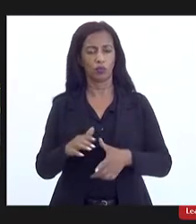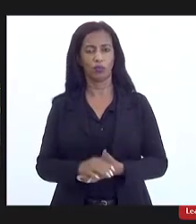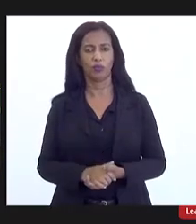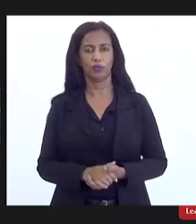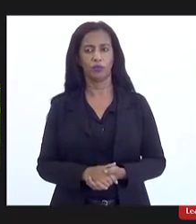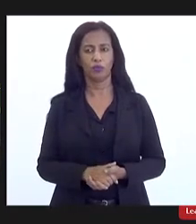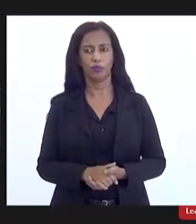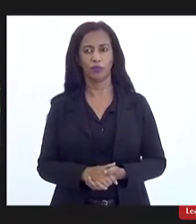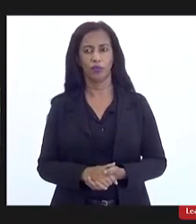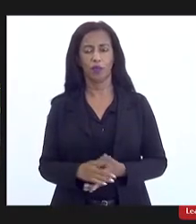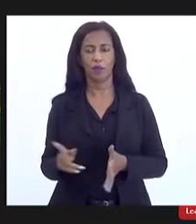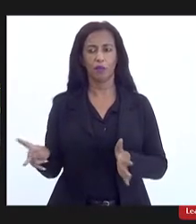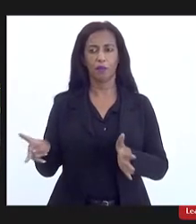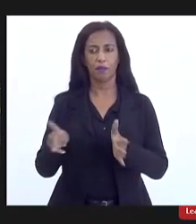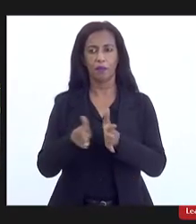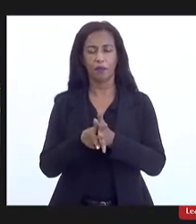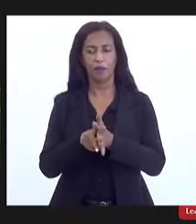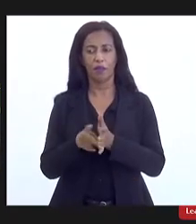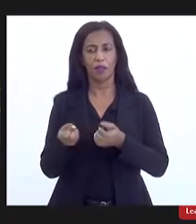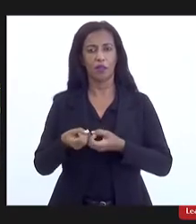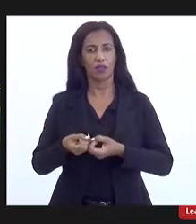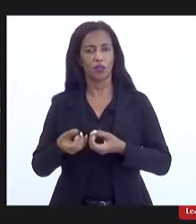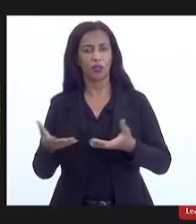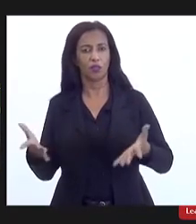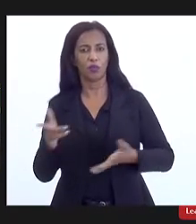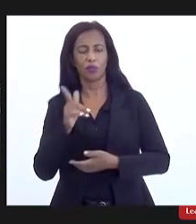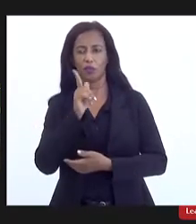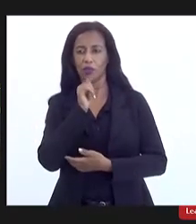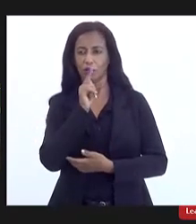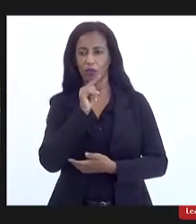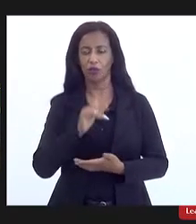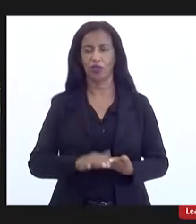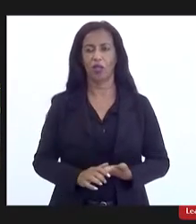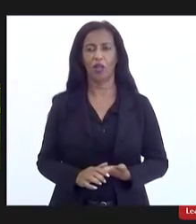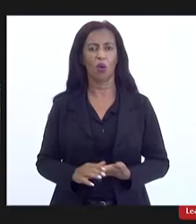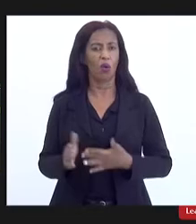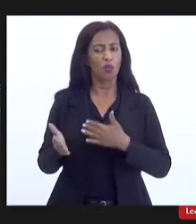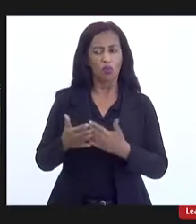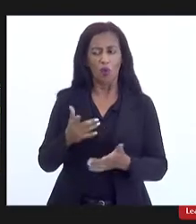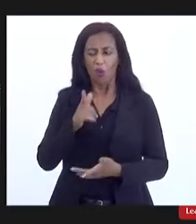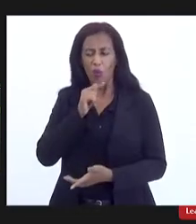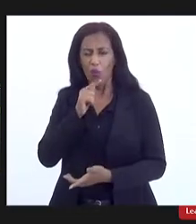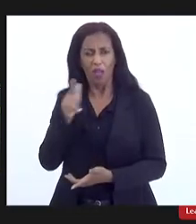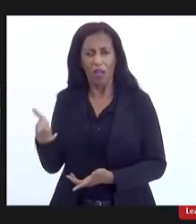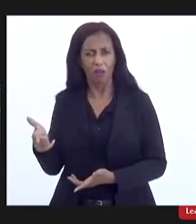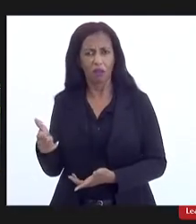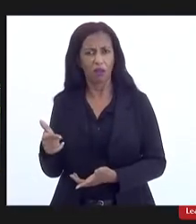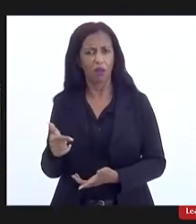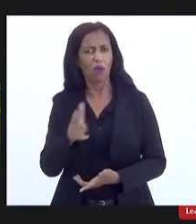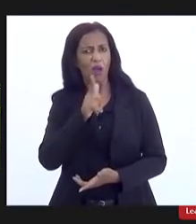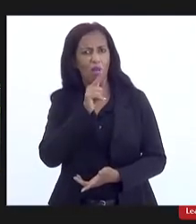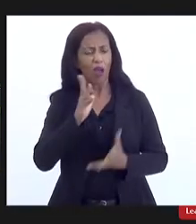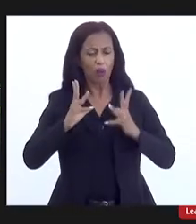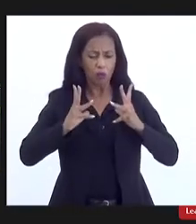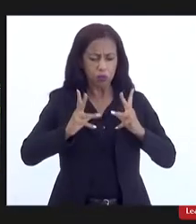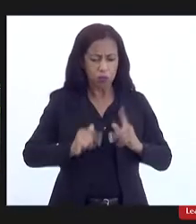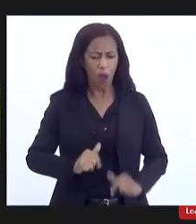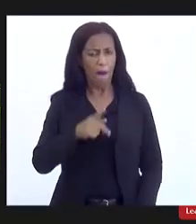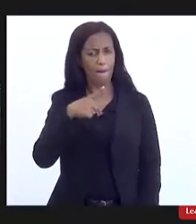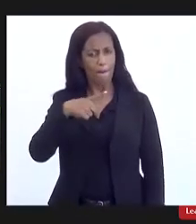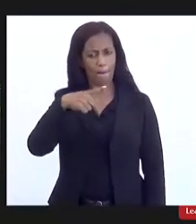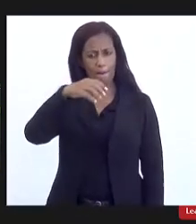que faz parte da distribuição de uma água que não é qualquer água, tem que ser água potável, tem que ser água que dê